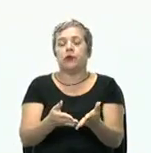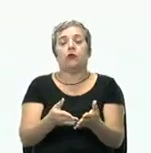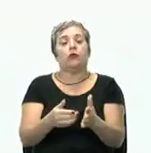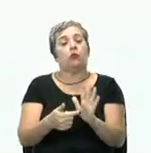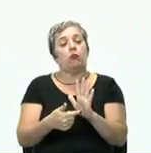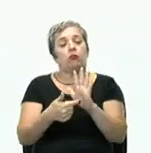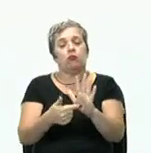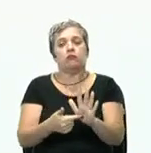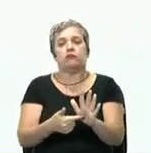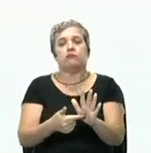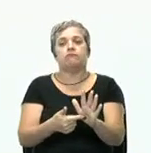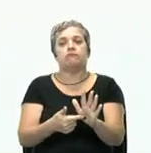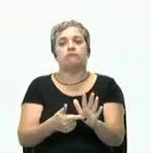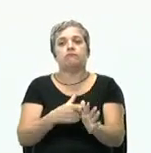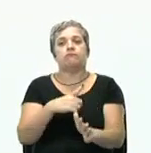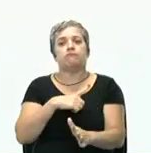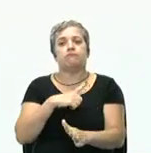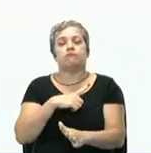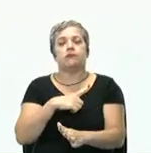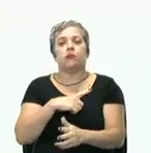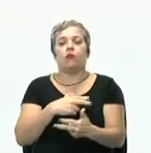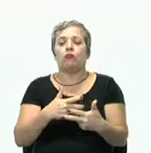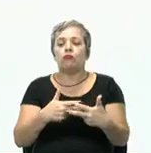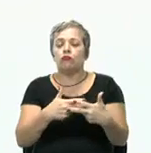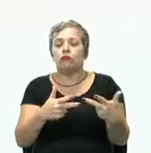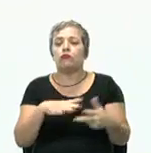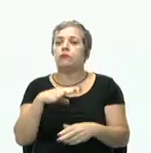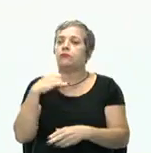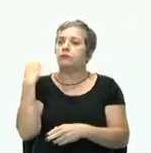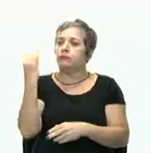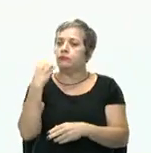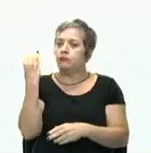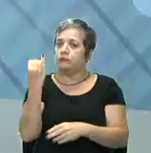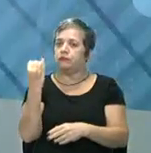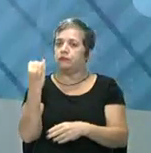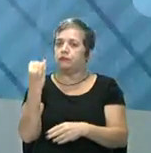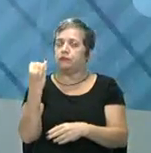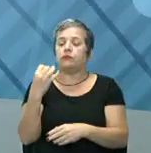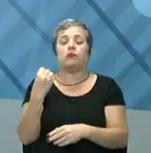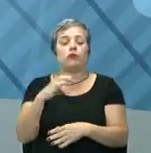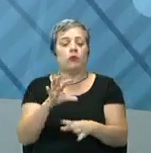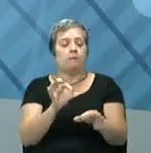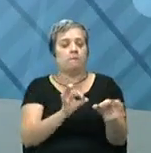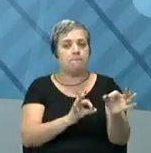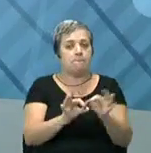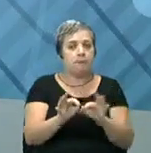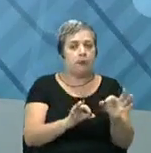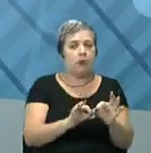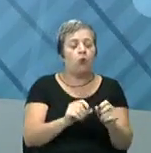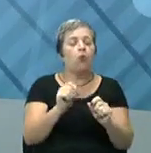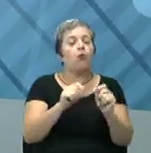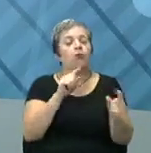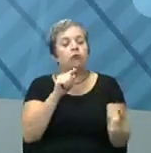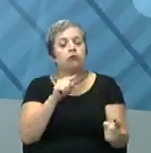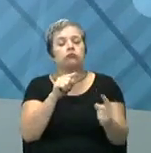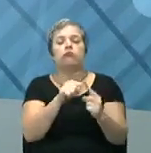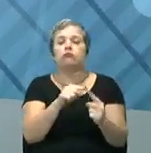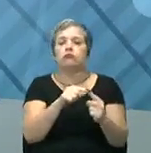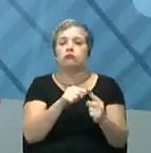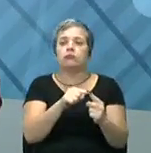traz isso, temos mais alguns pontos importantes. Se eu estou planejando, eu preciso saber qual o objetivo.